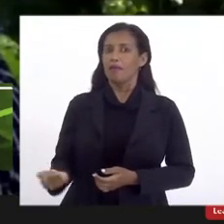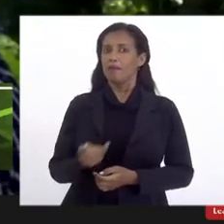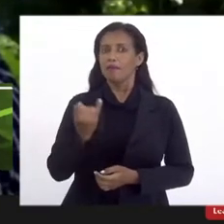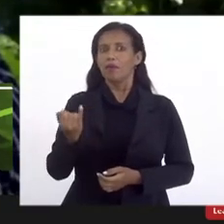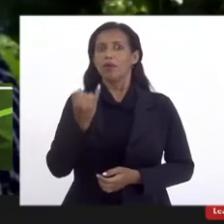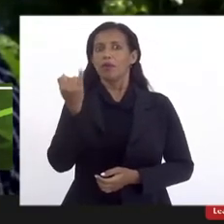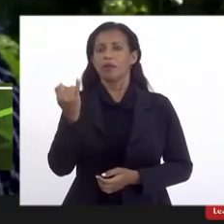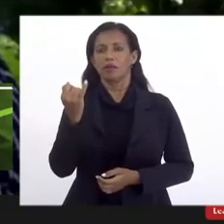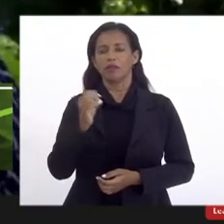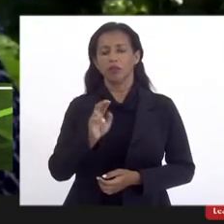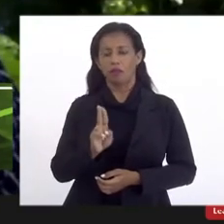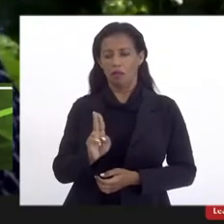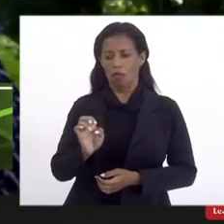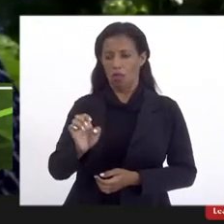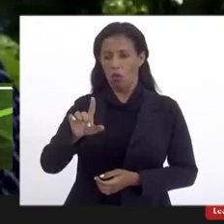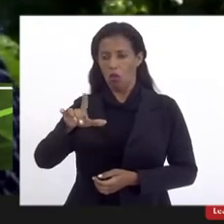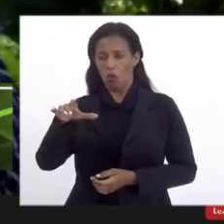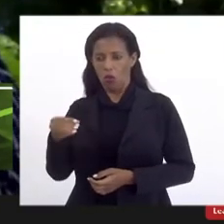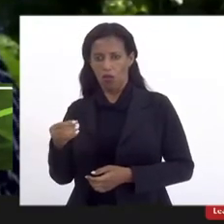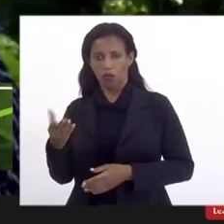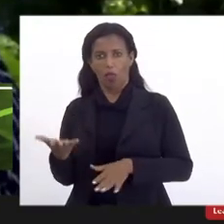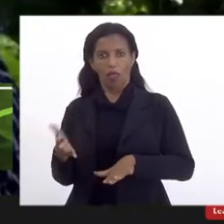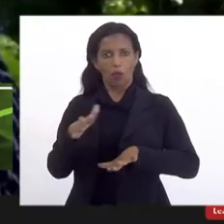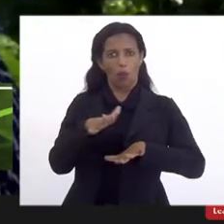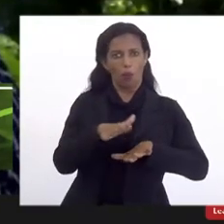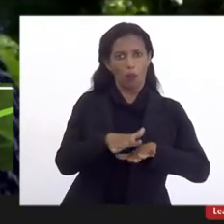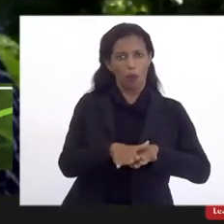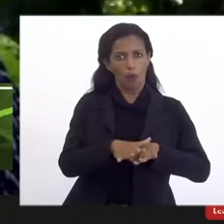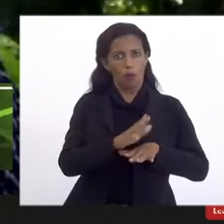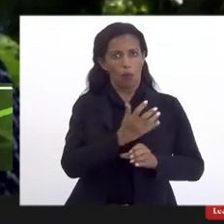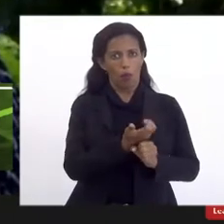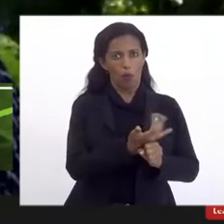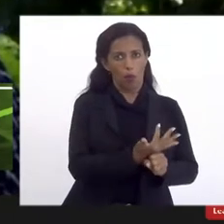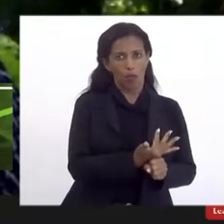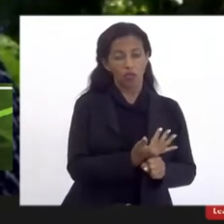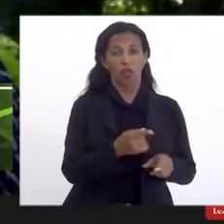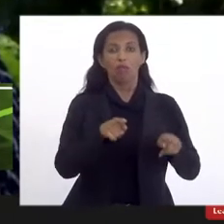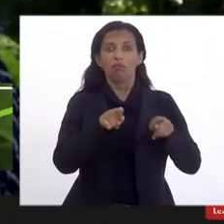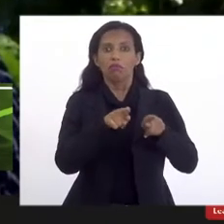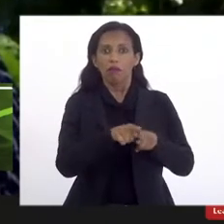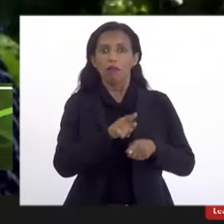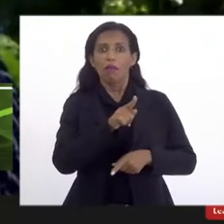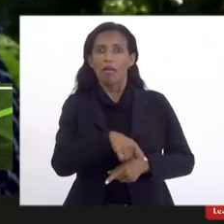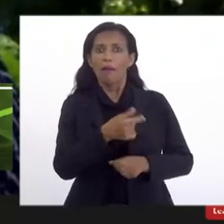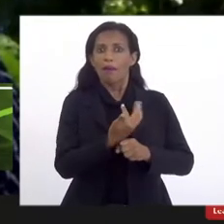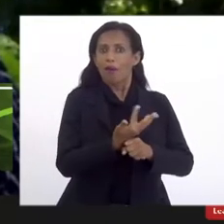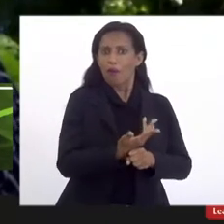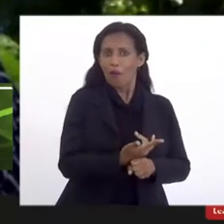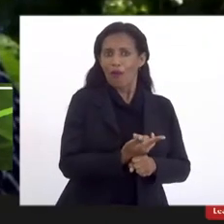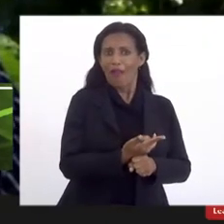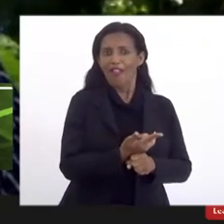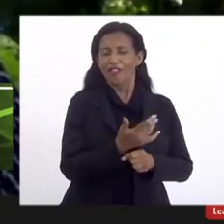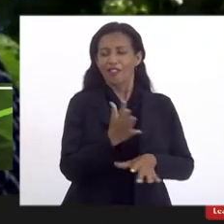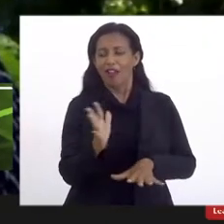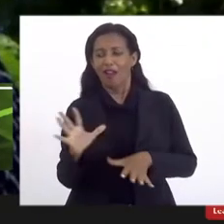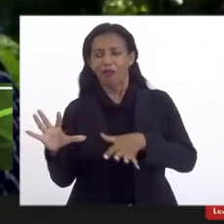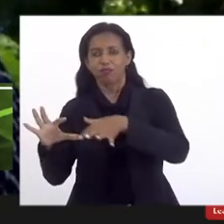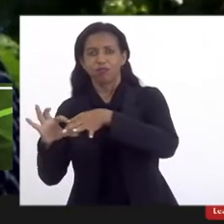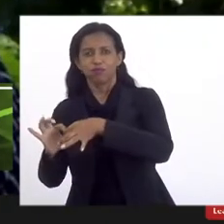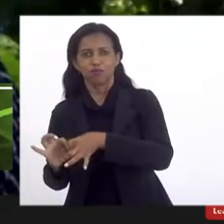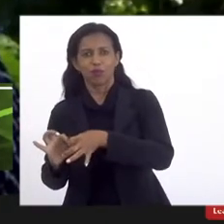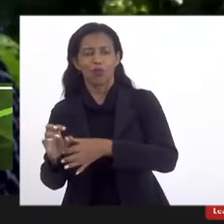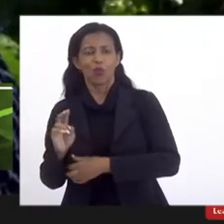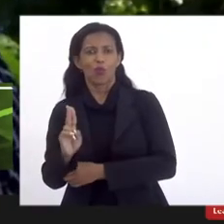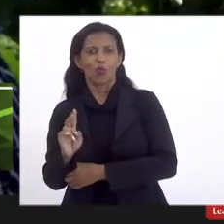UESO a incorporação pela UERJ, também é muito importante para a UERJ a incorporação da UESO.